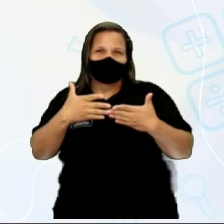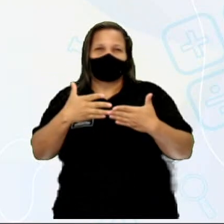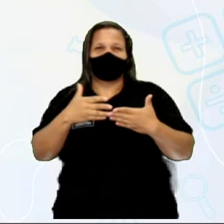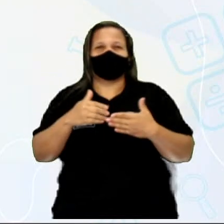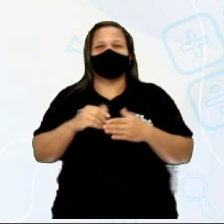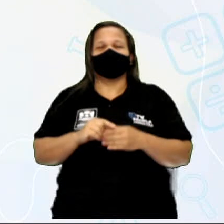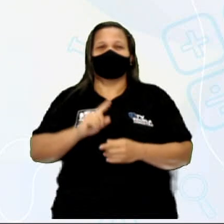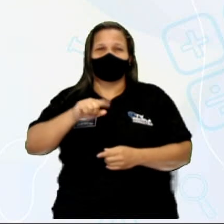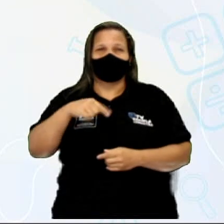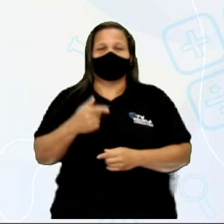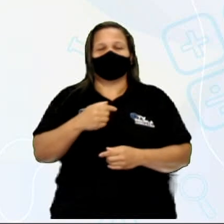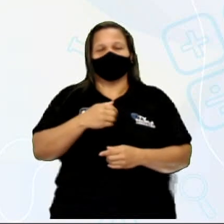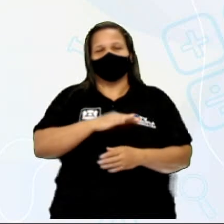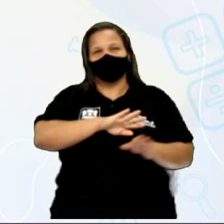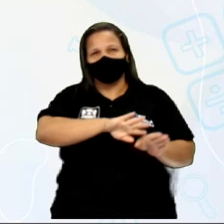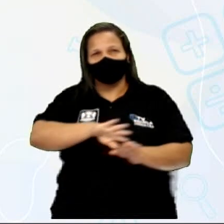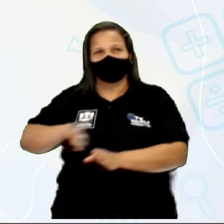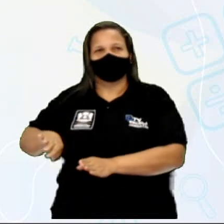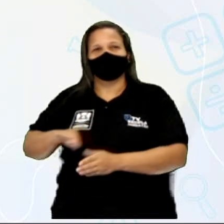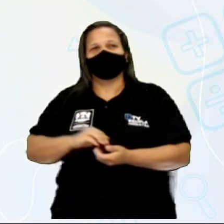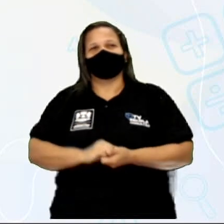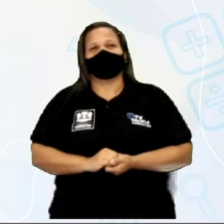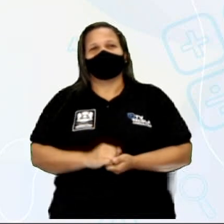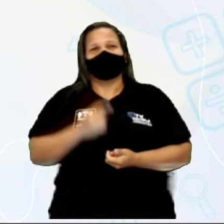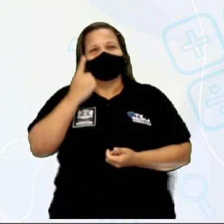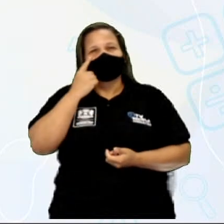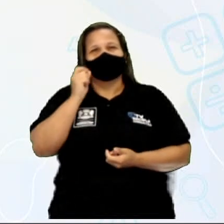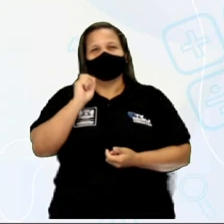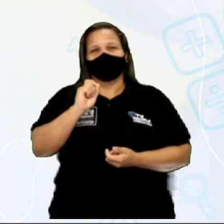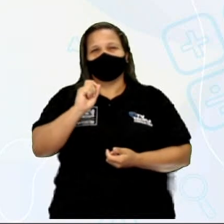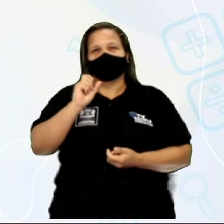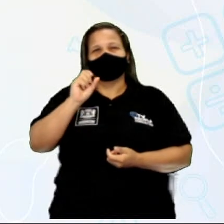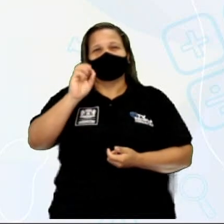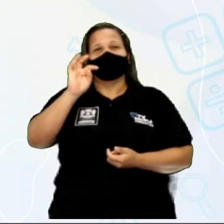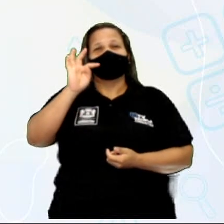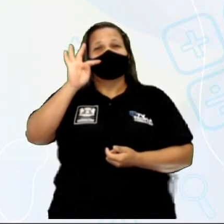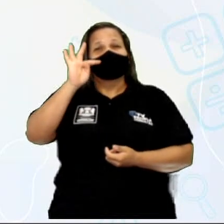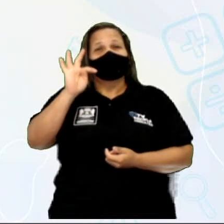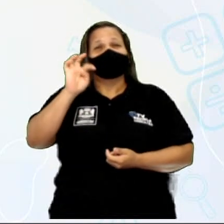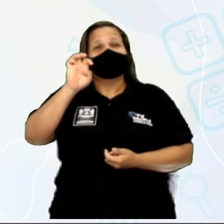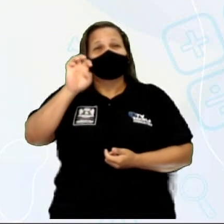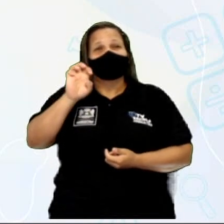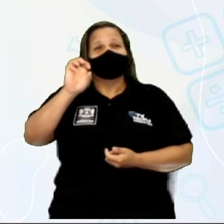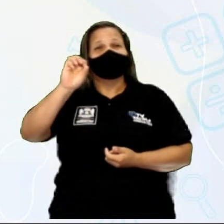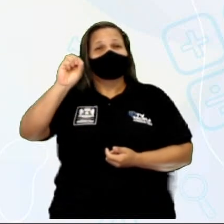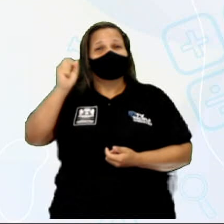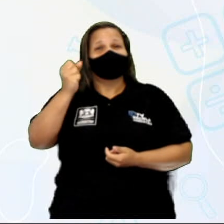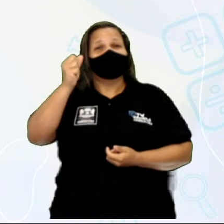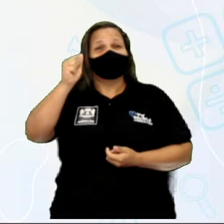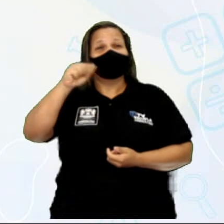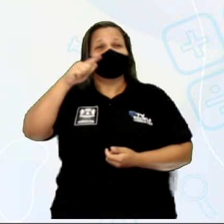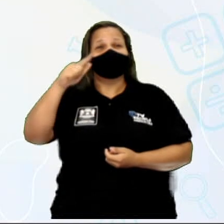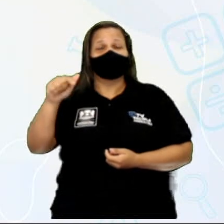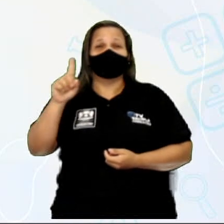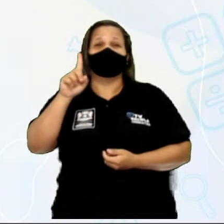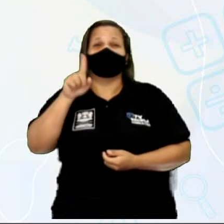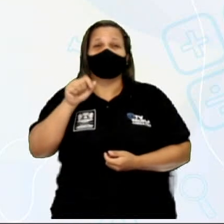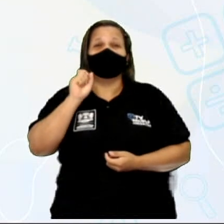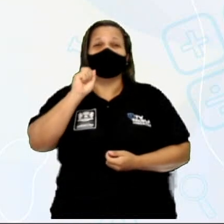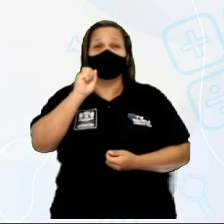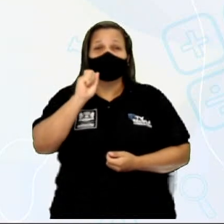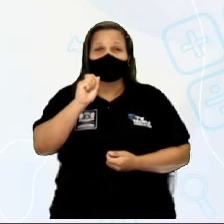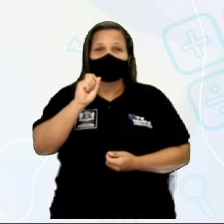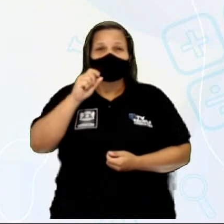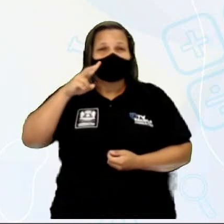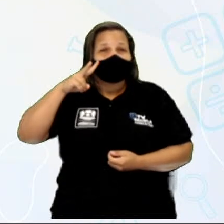fato? Que você pode ver aí no seu cotidiano também, escrito como voltagem. A tensão elétrica é a força